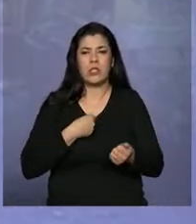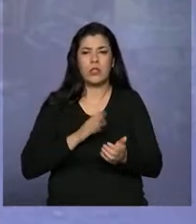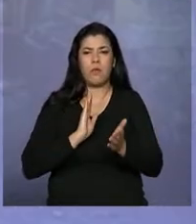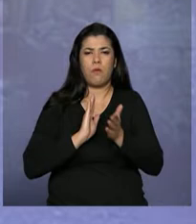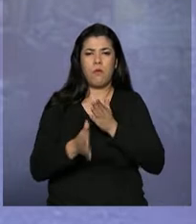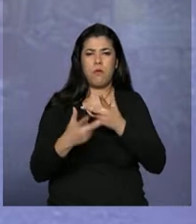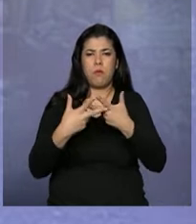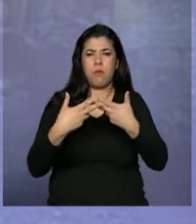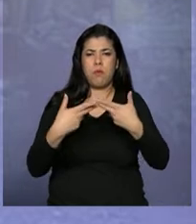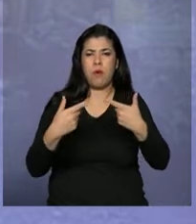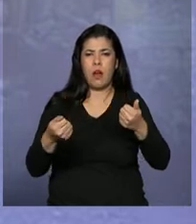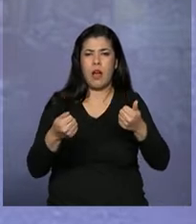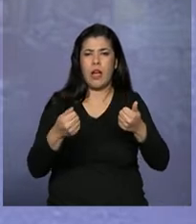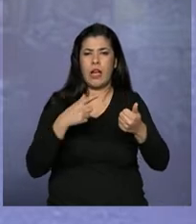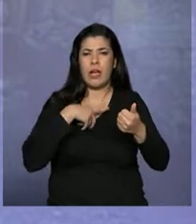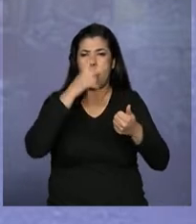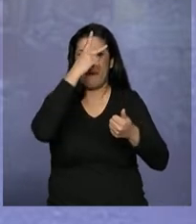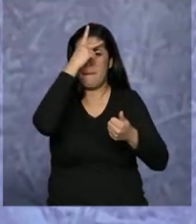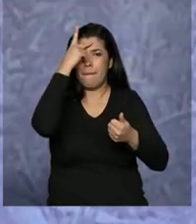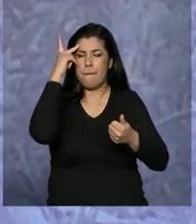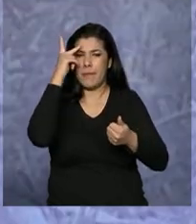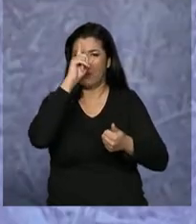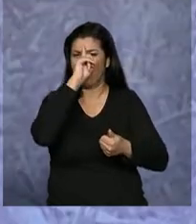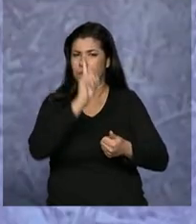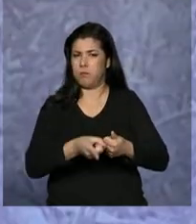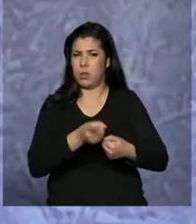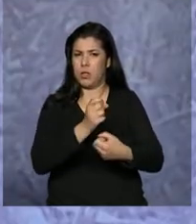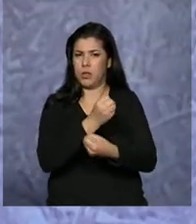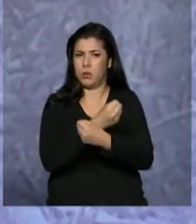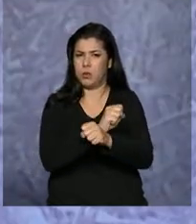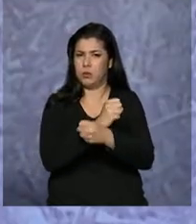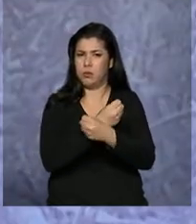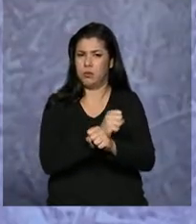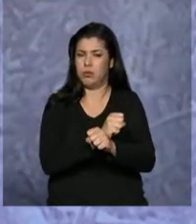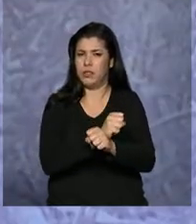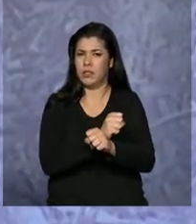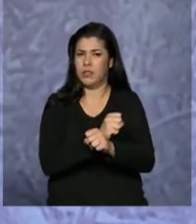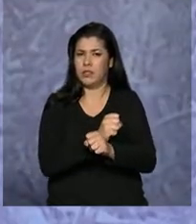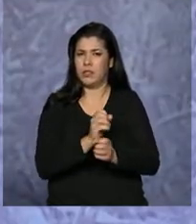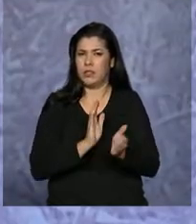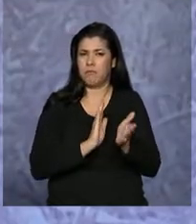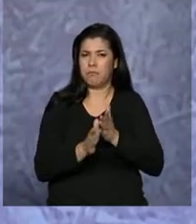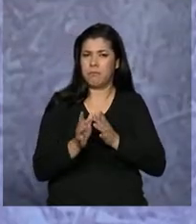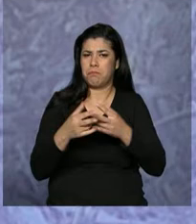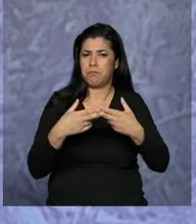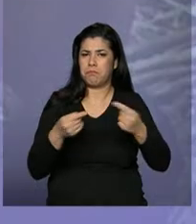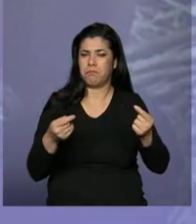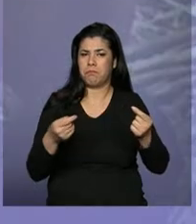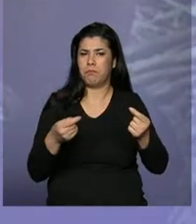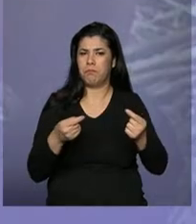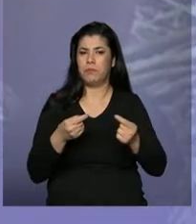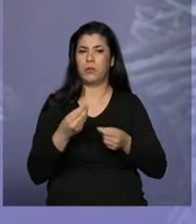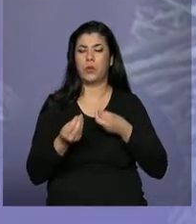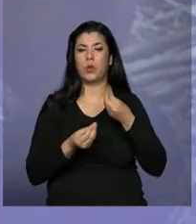utilizados pelos escravocratas contemporâneos. Nossos colegas,